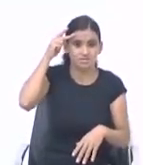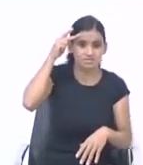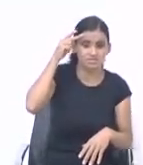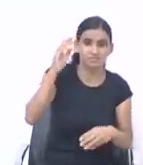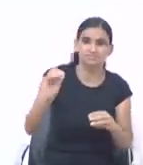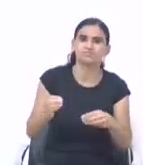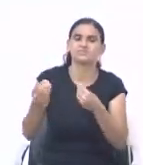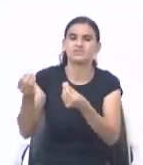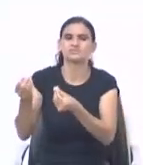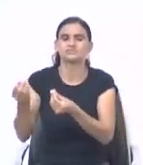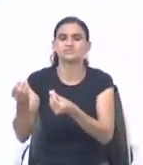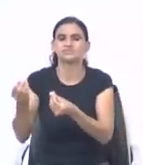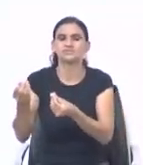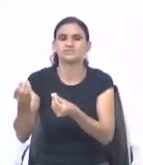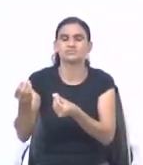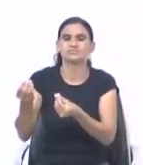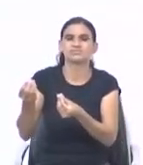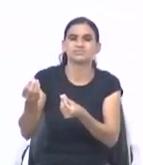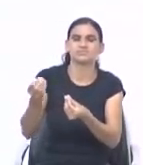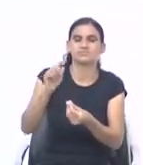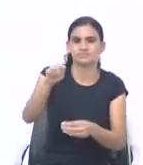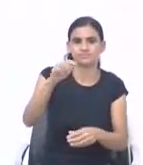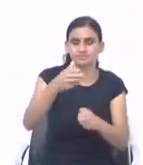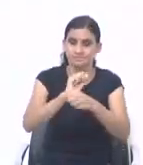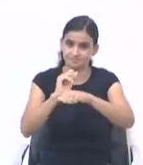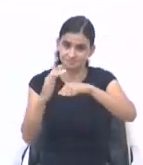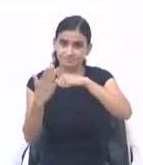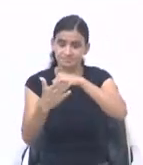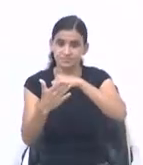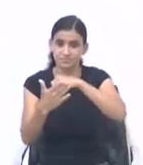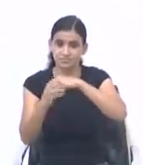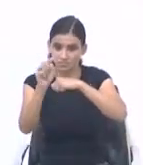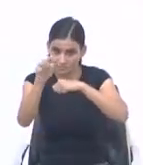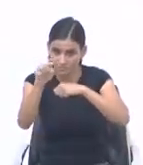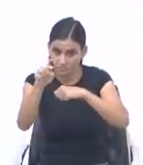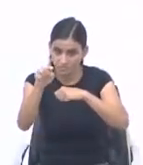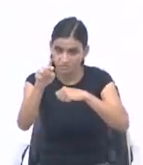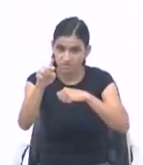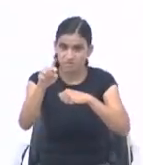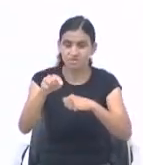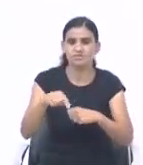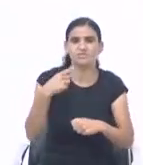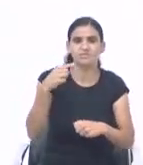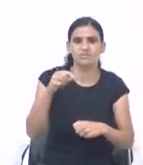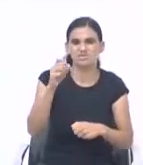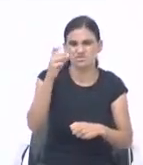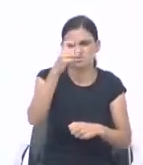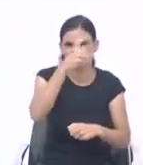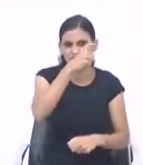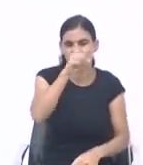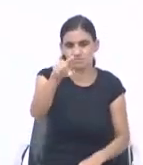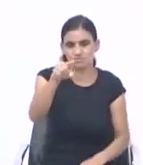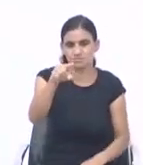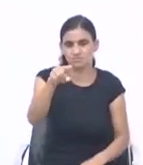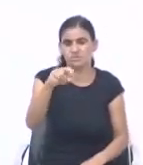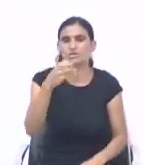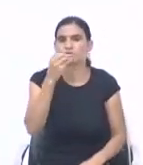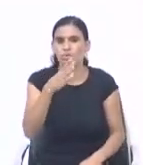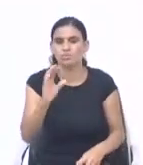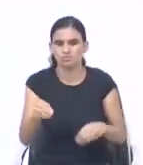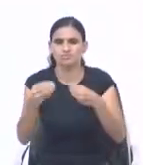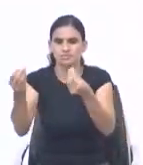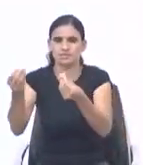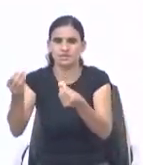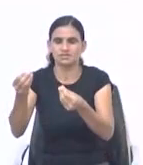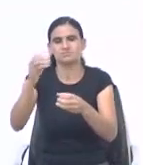que tem um negócio, e nessa pandemia está passando por dificuldade, tenha certeza, que a generosidade fará você prosperar, no